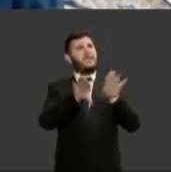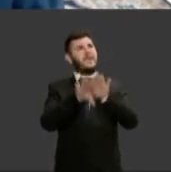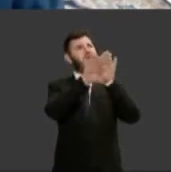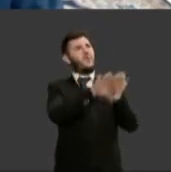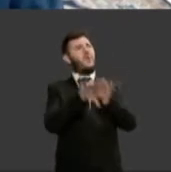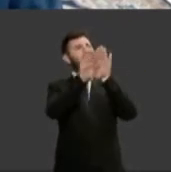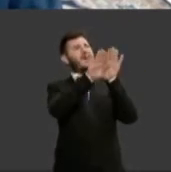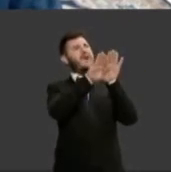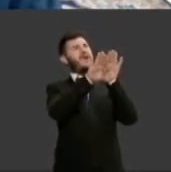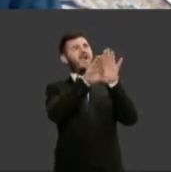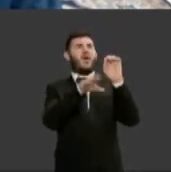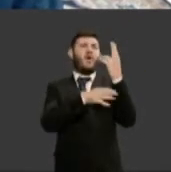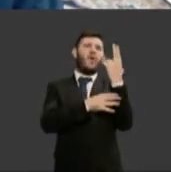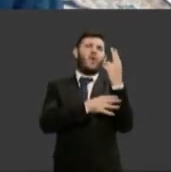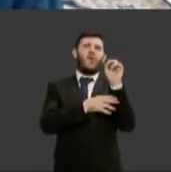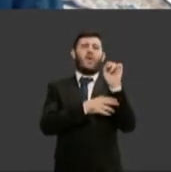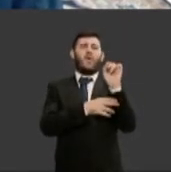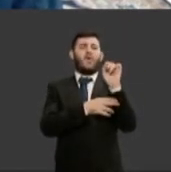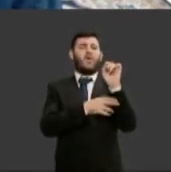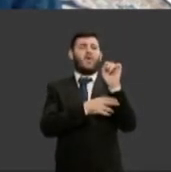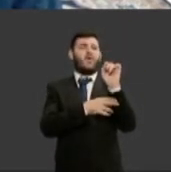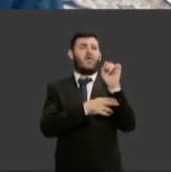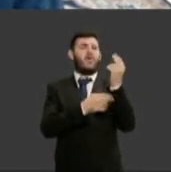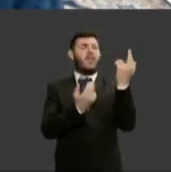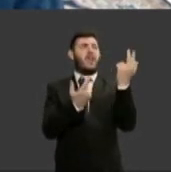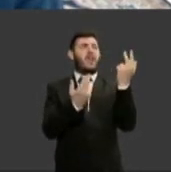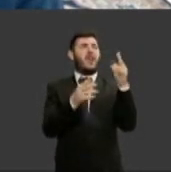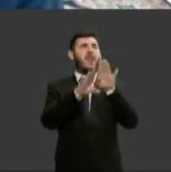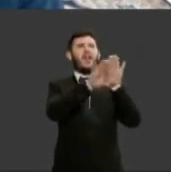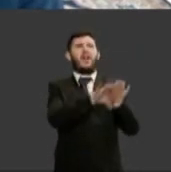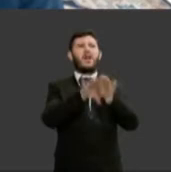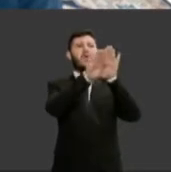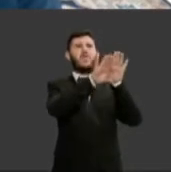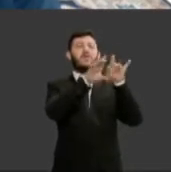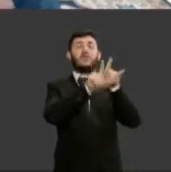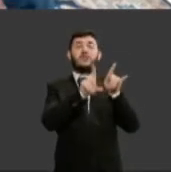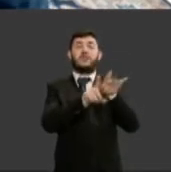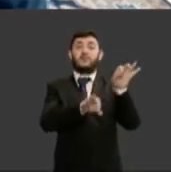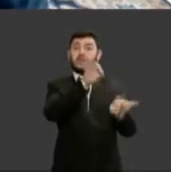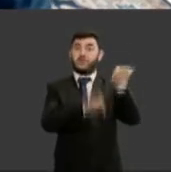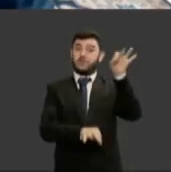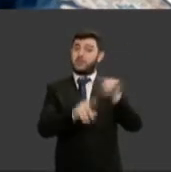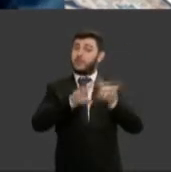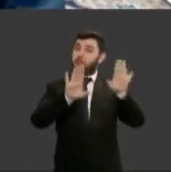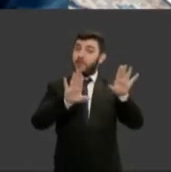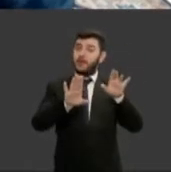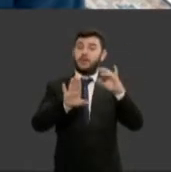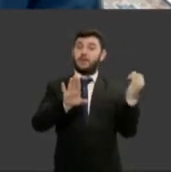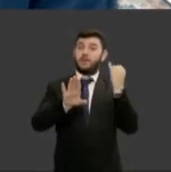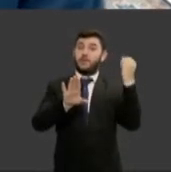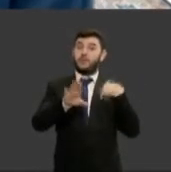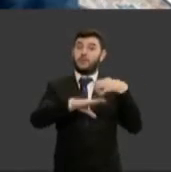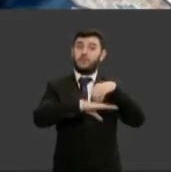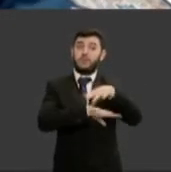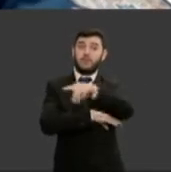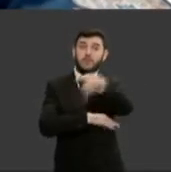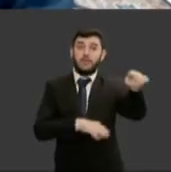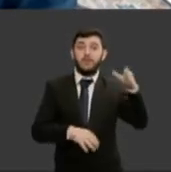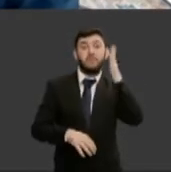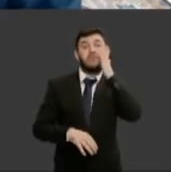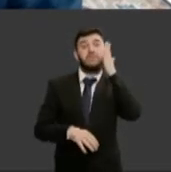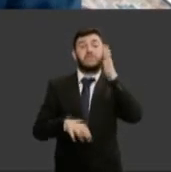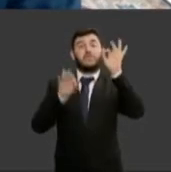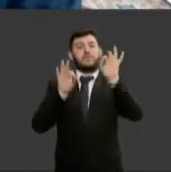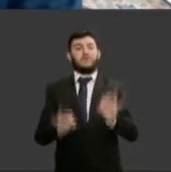uma questão de igualdade e justiça e é importante salientar que para manter a